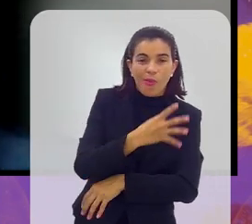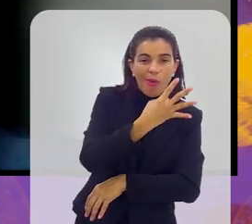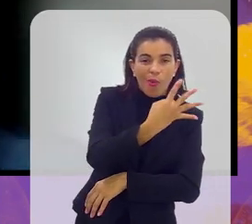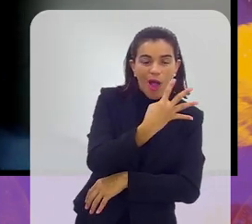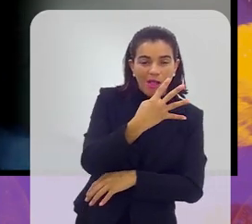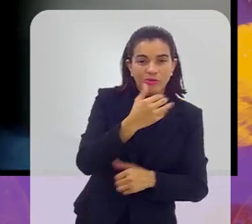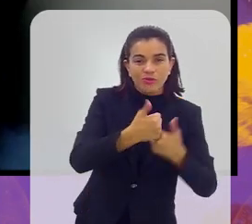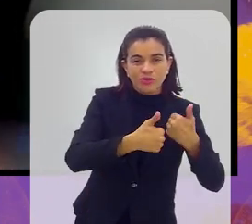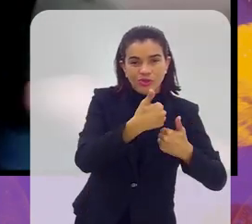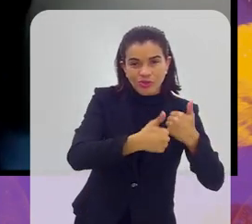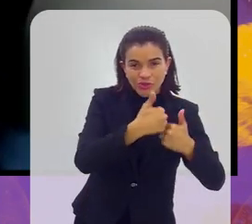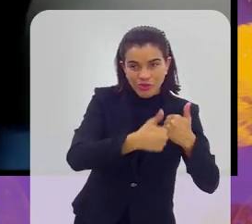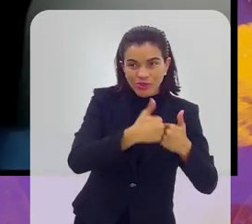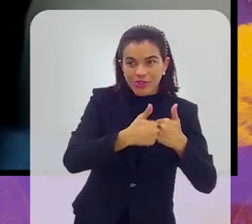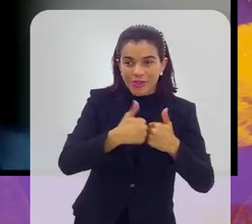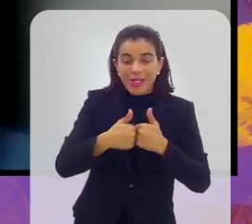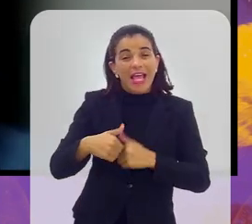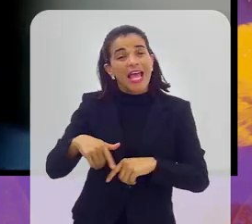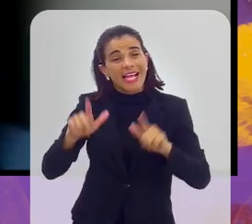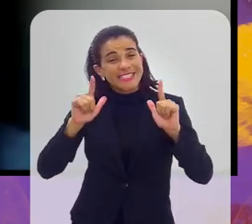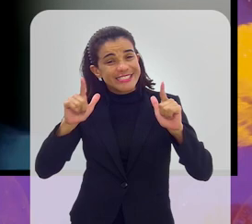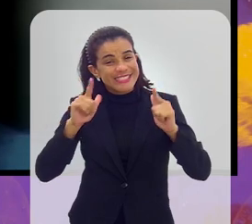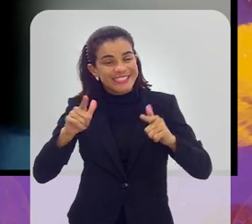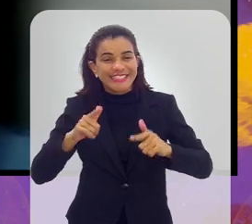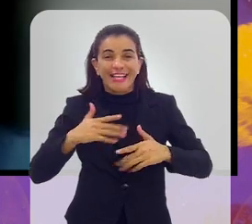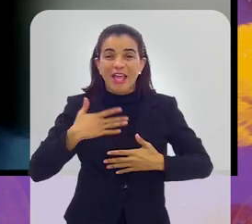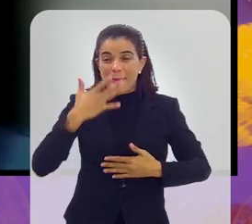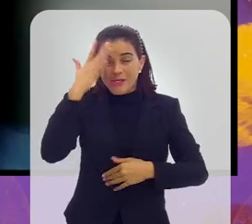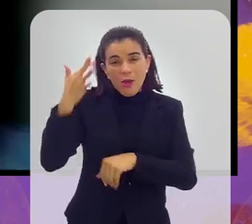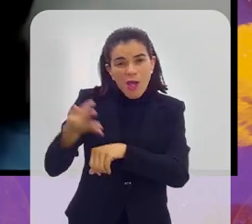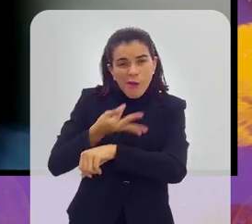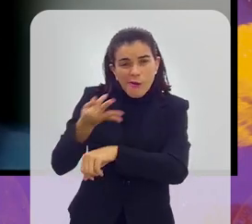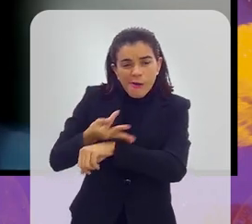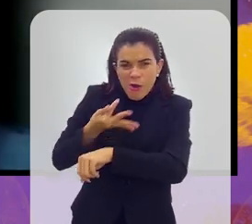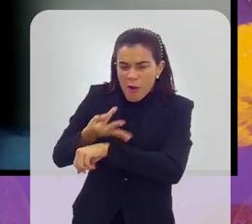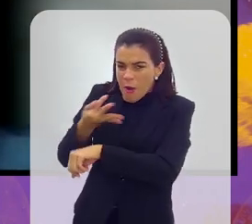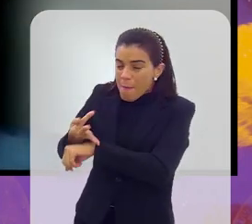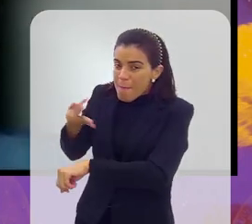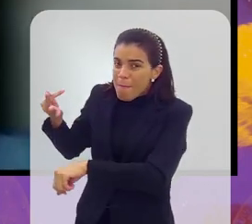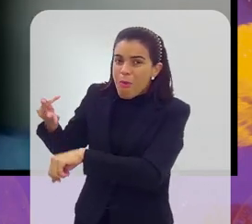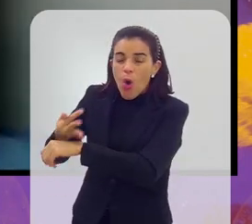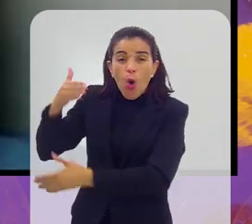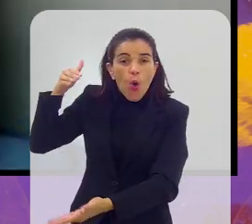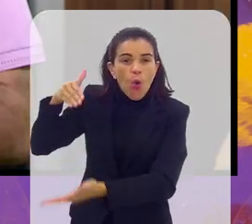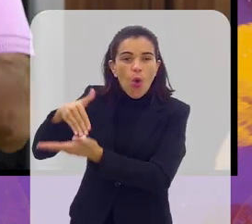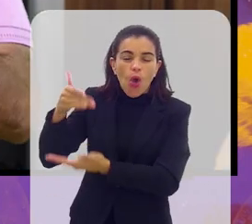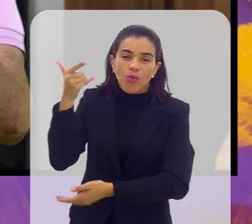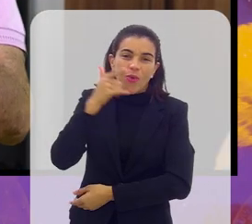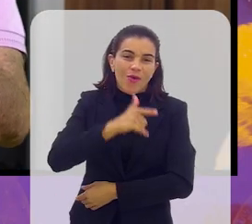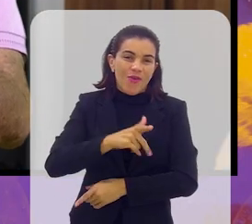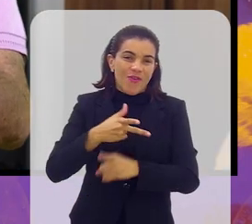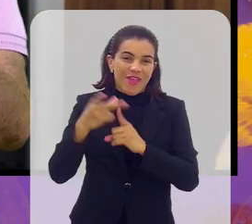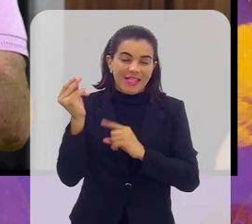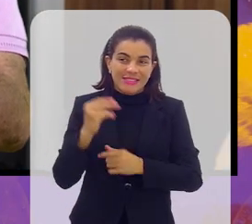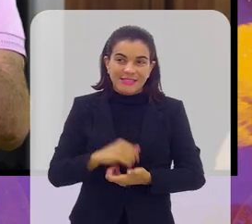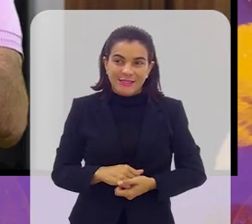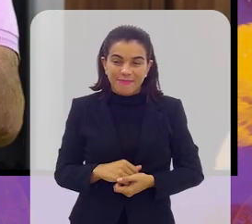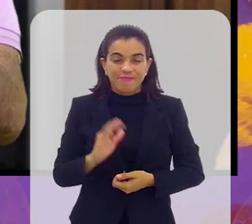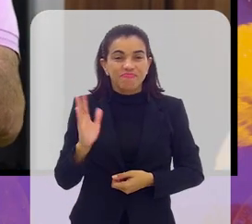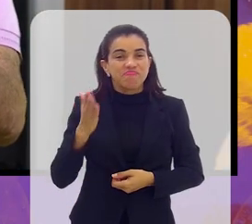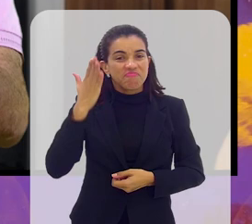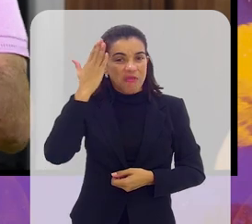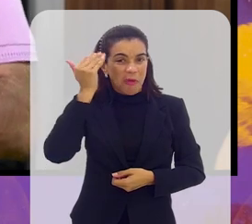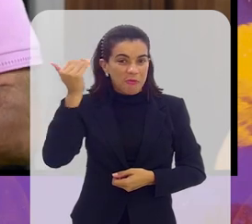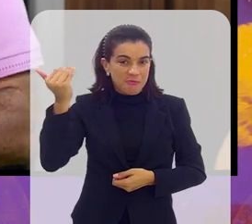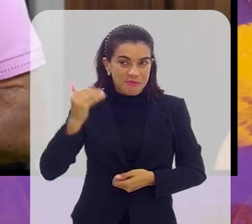quatro jogadores. Então, é bem divertido, e aquele que sobrevive por último dessa partida vence. E isso tem sido um sucesso entre